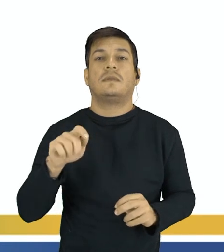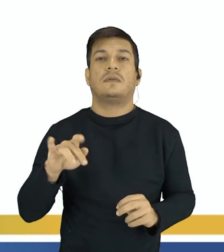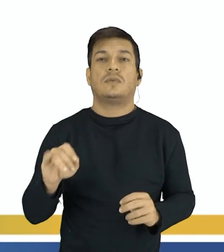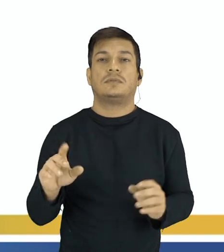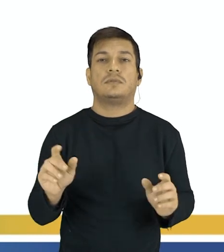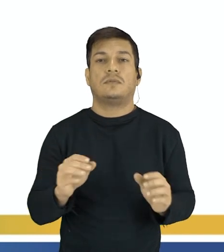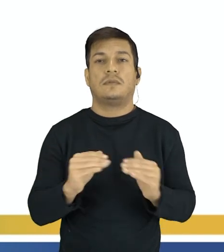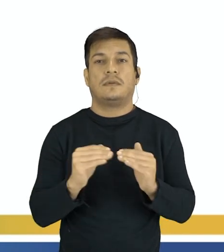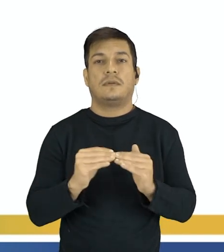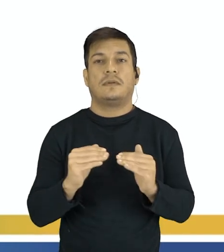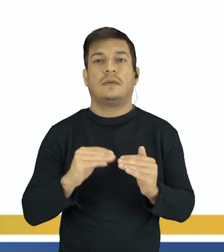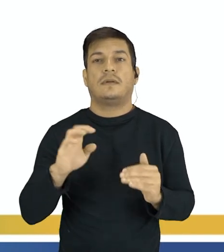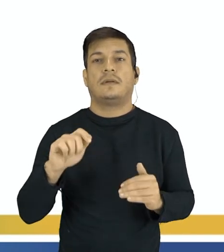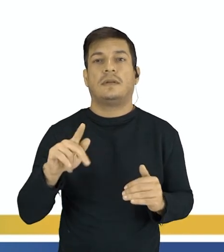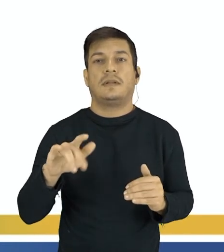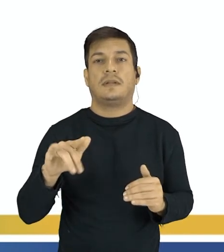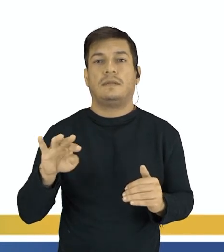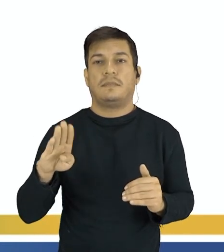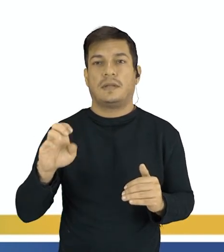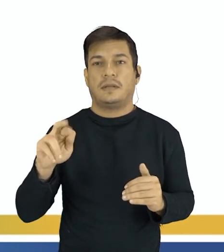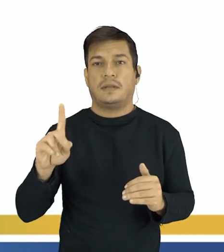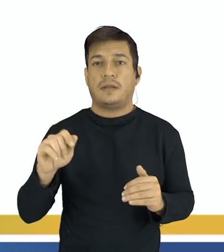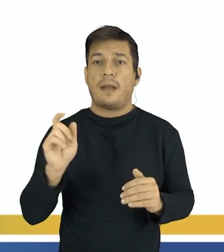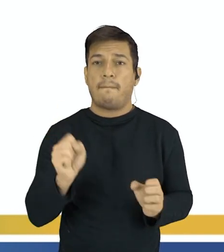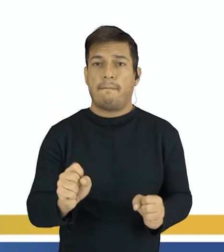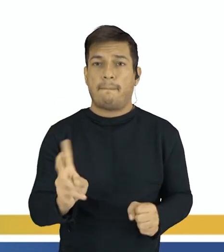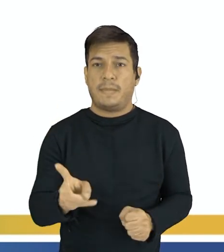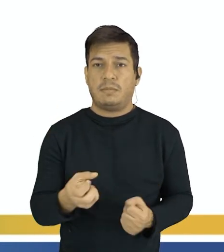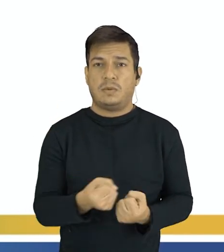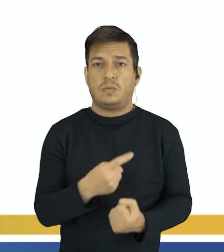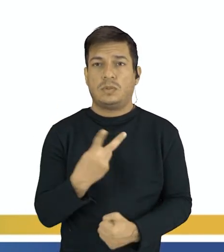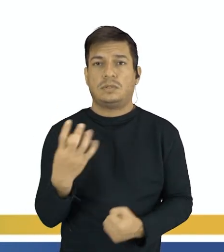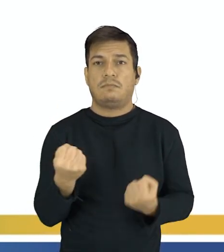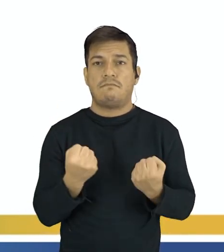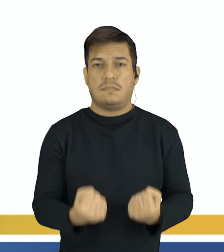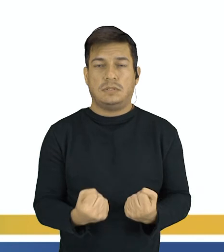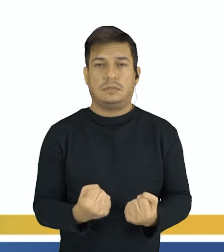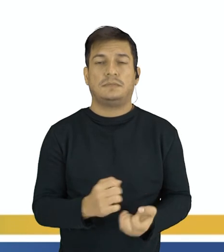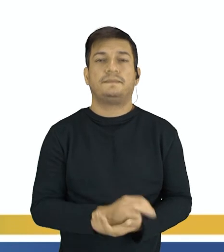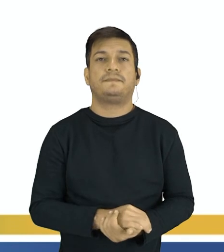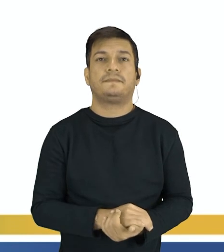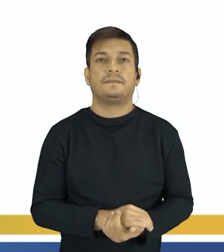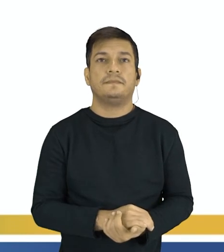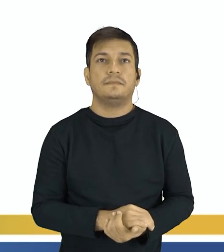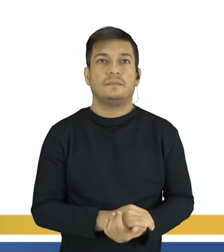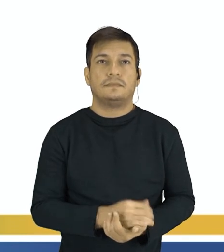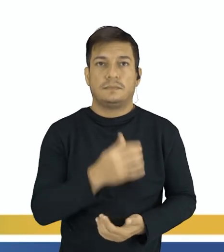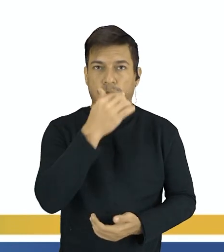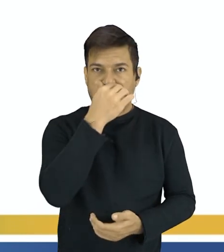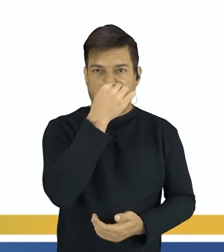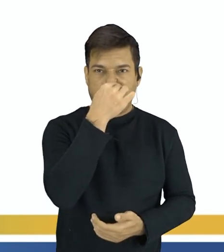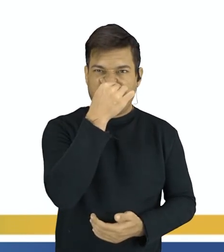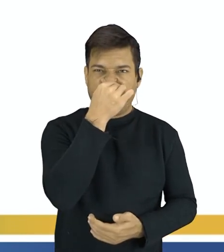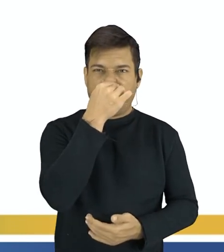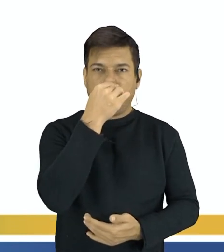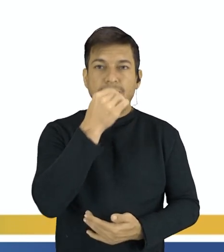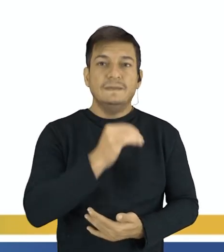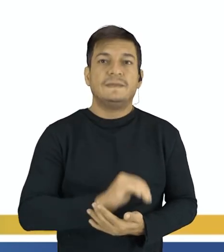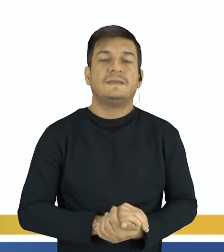toda equilibrada, mesma quantidade de massa dos reagentes e produtos. E a última,